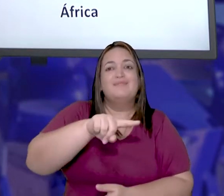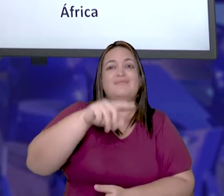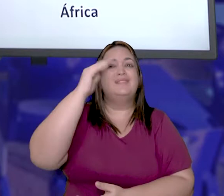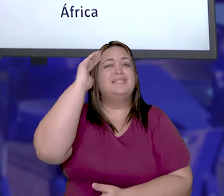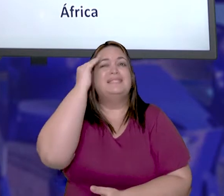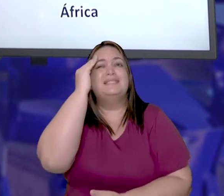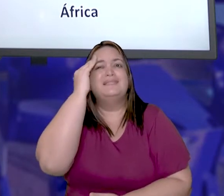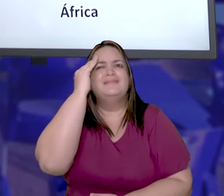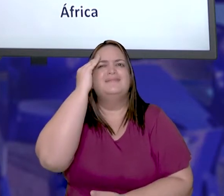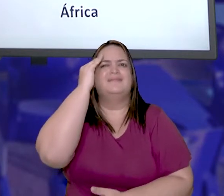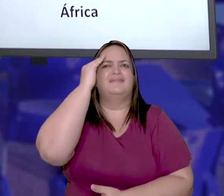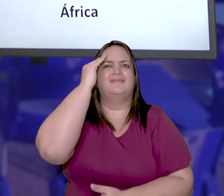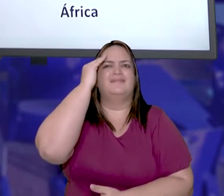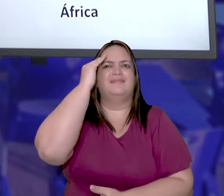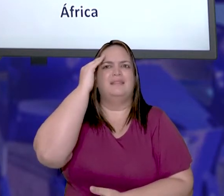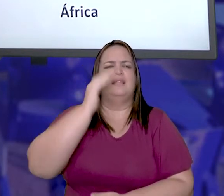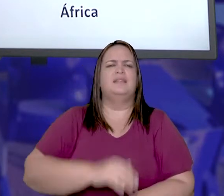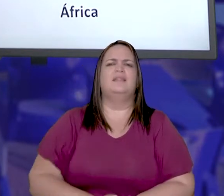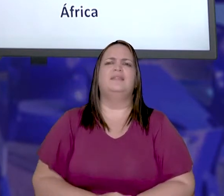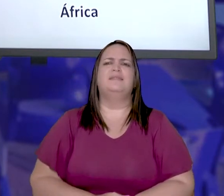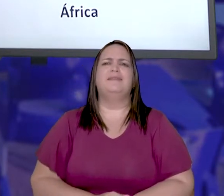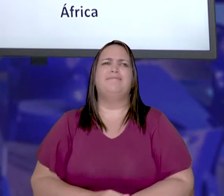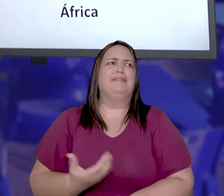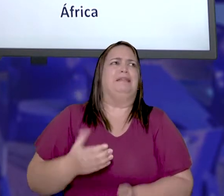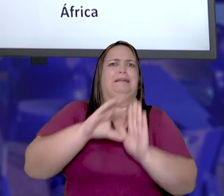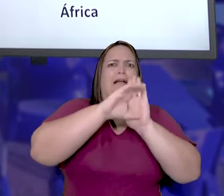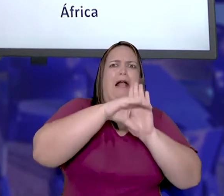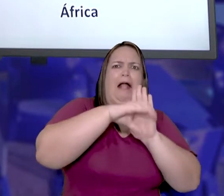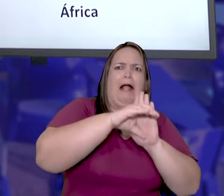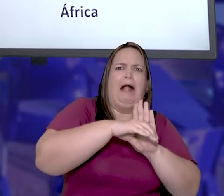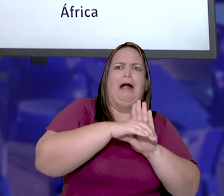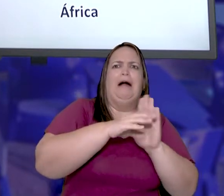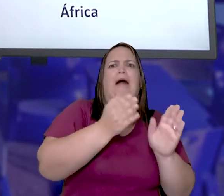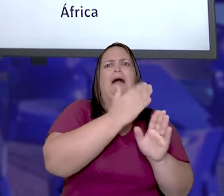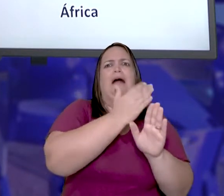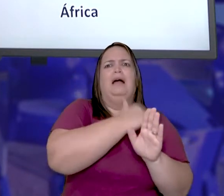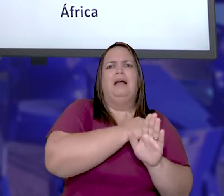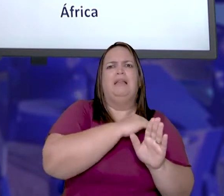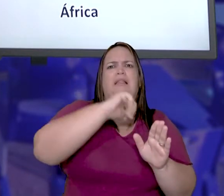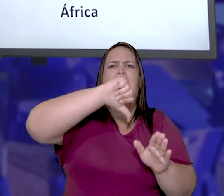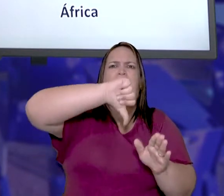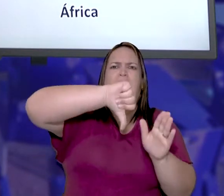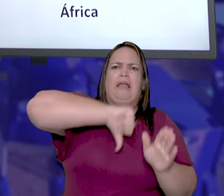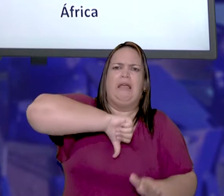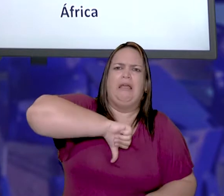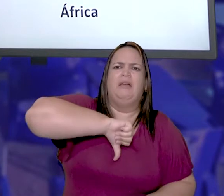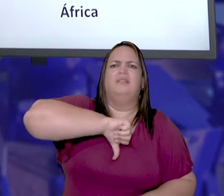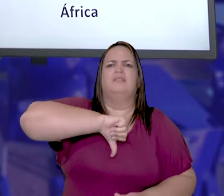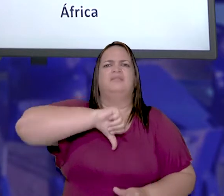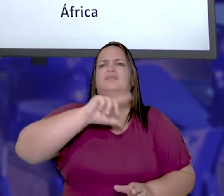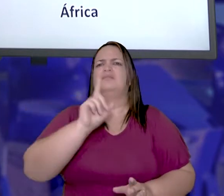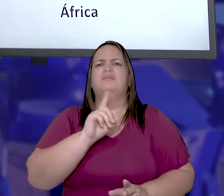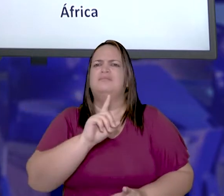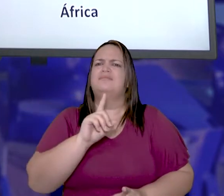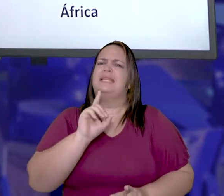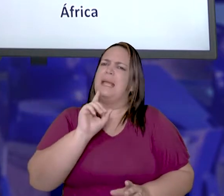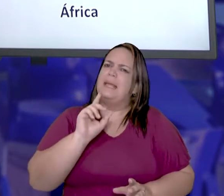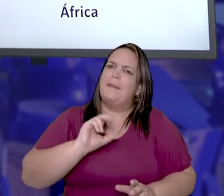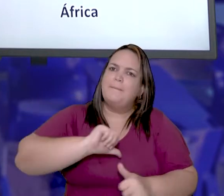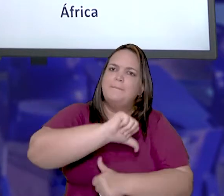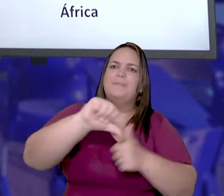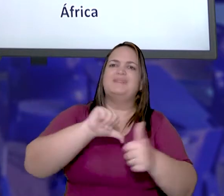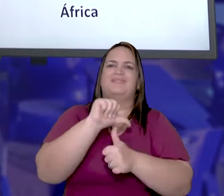e quebrar um pouco e desfazer aquelas imagens negativas que existem no continente africano.